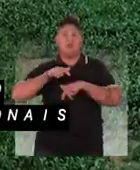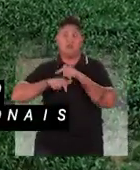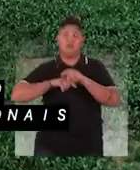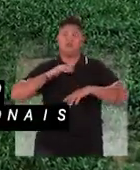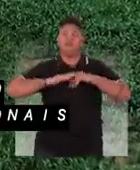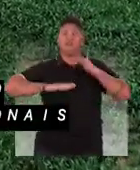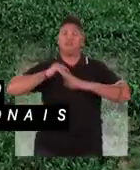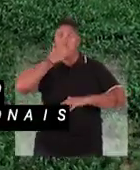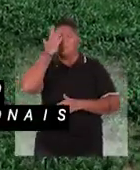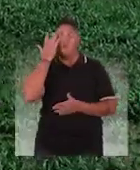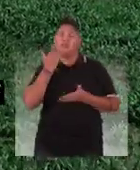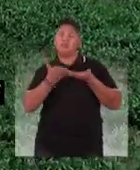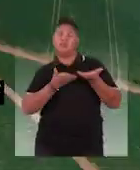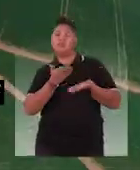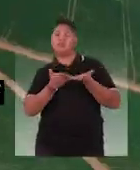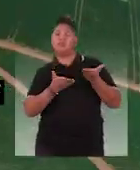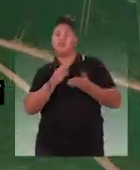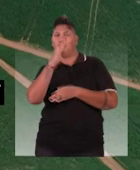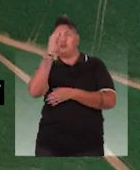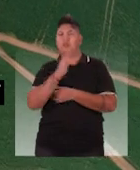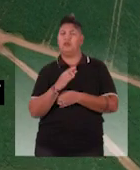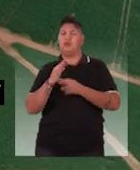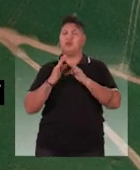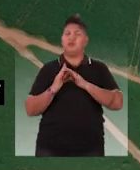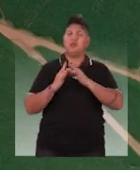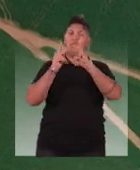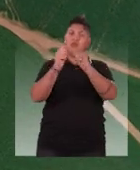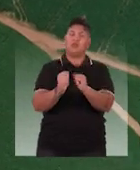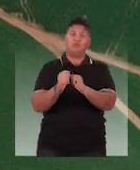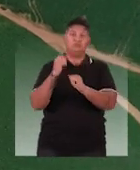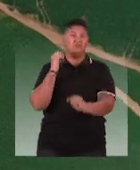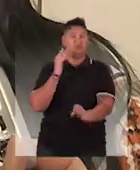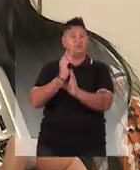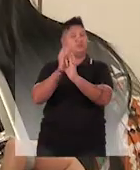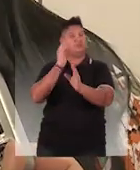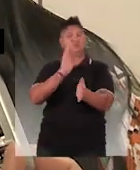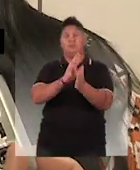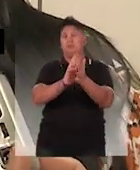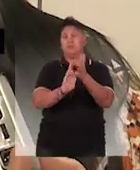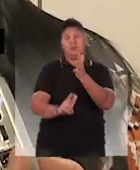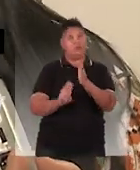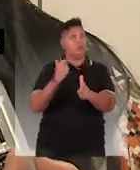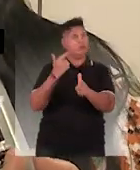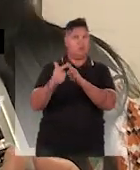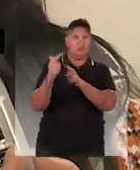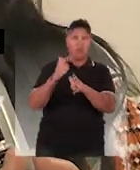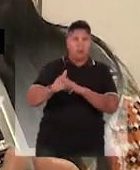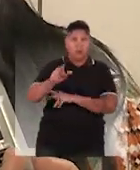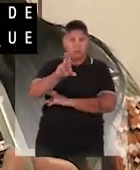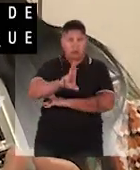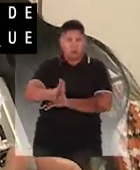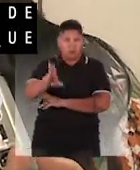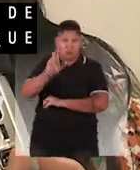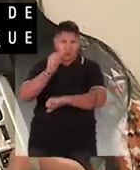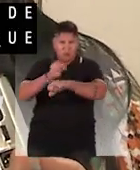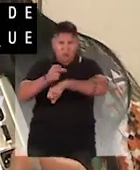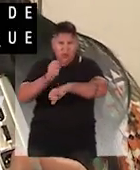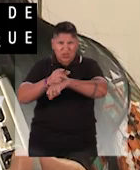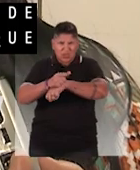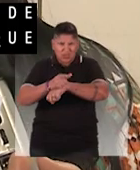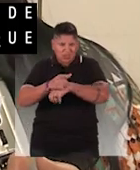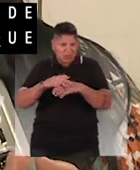trabalho de profissionais que lidam com as substâncias em todo o Brasil. Identificamos muitos problemas, tanto de